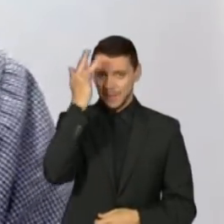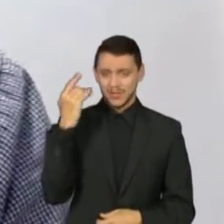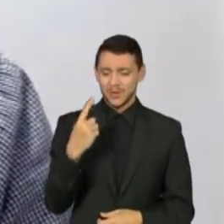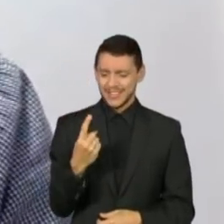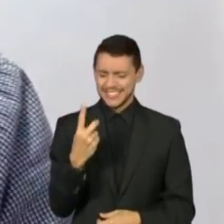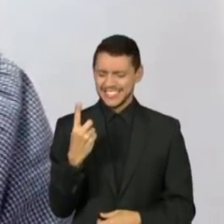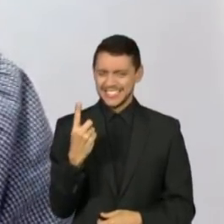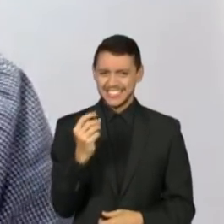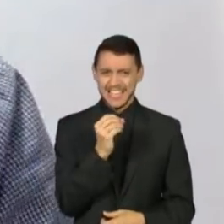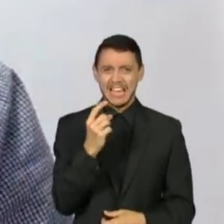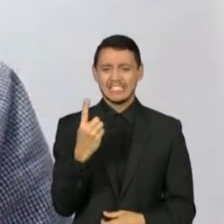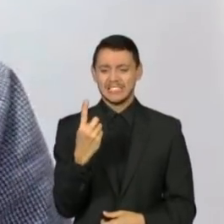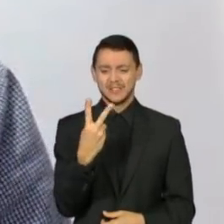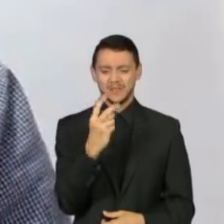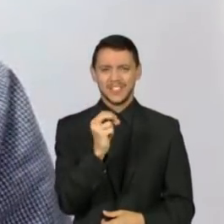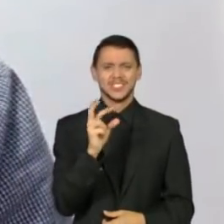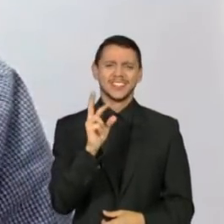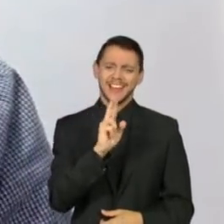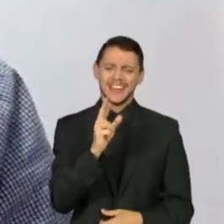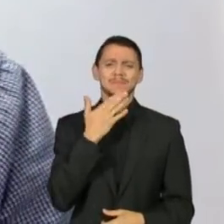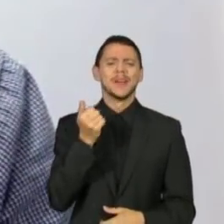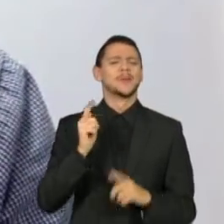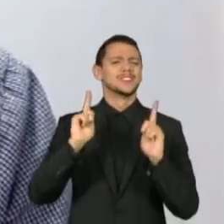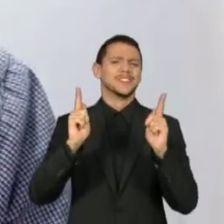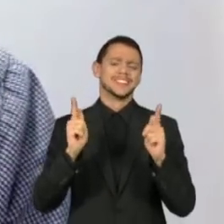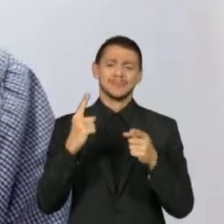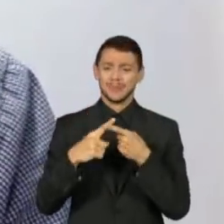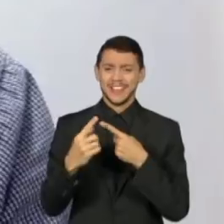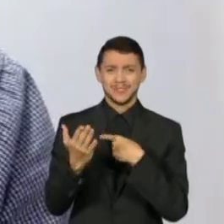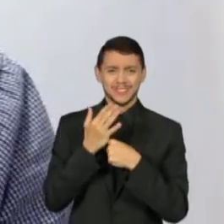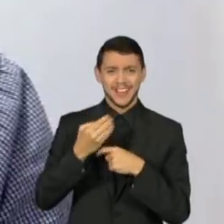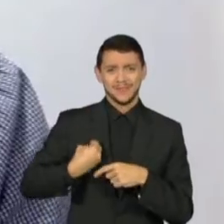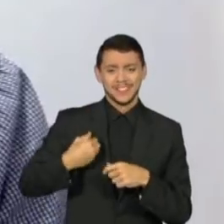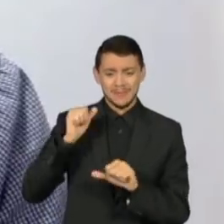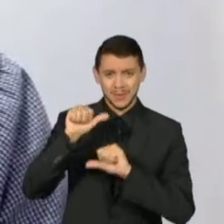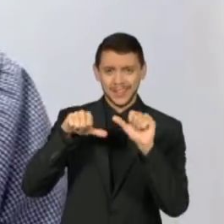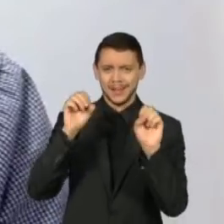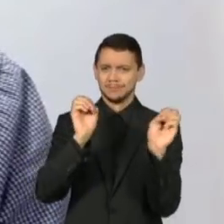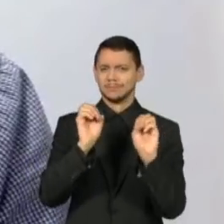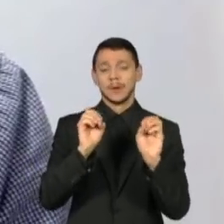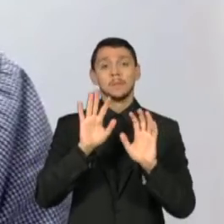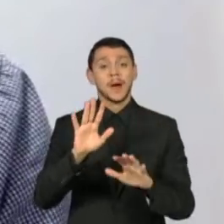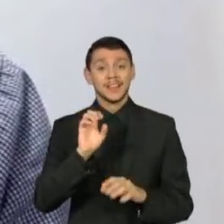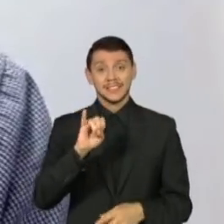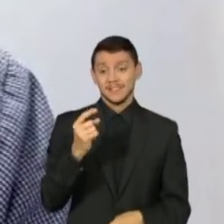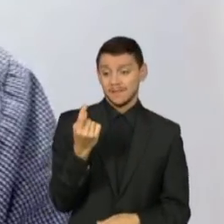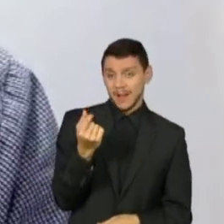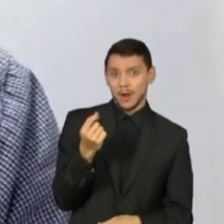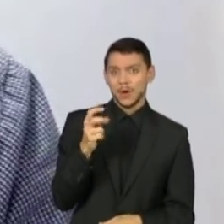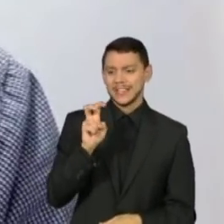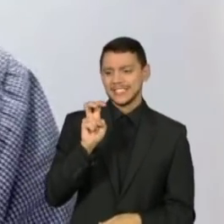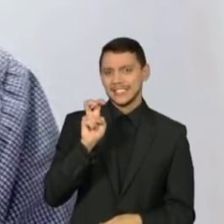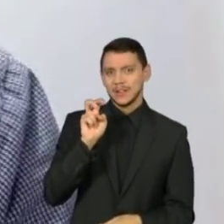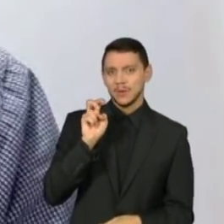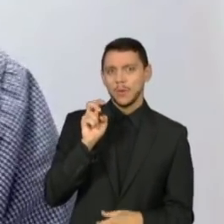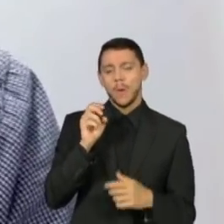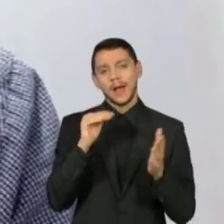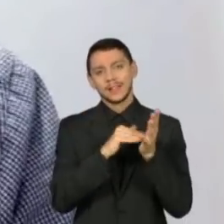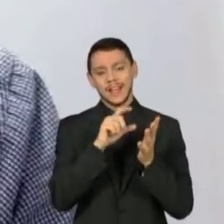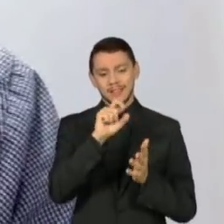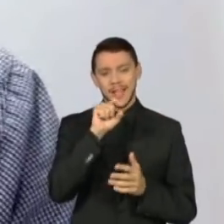vai se divertir, não vai fazer diferença na sua vida. Agora, valores superiores a 5, 10 mil reais, eu aconselharia